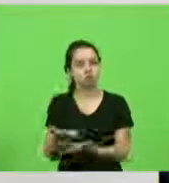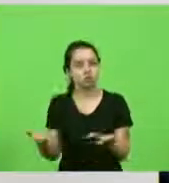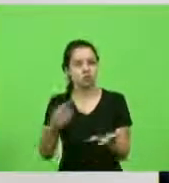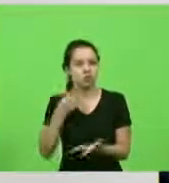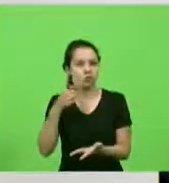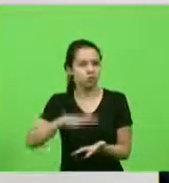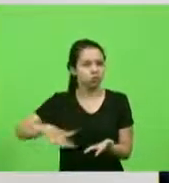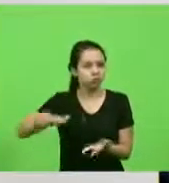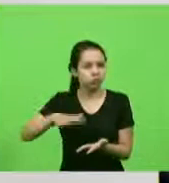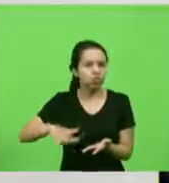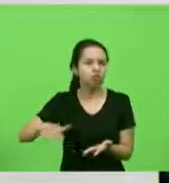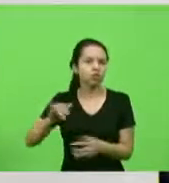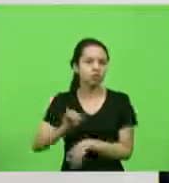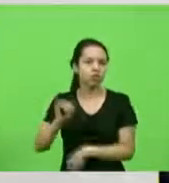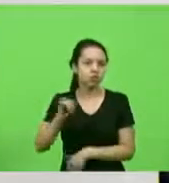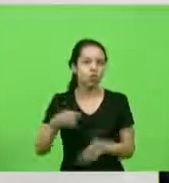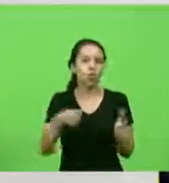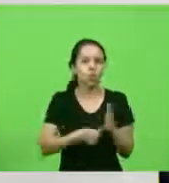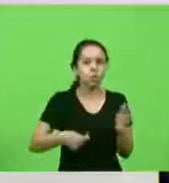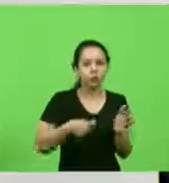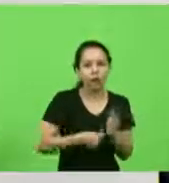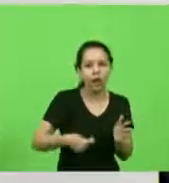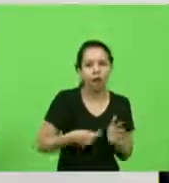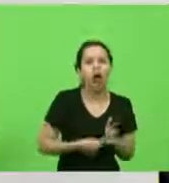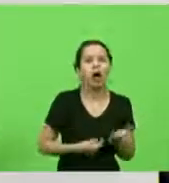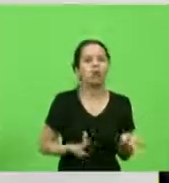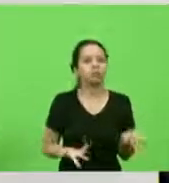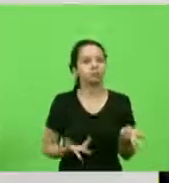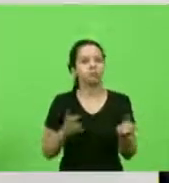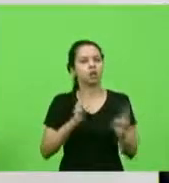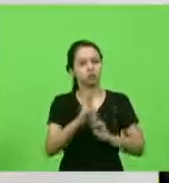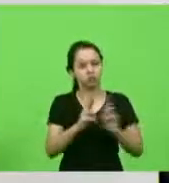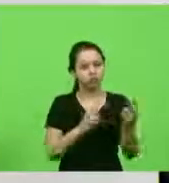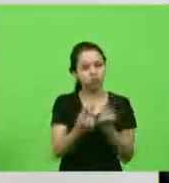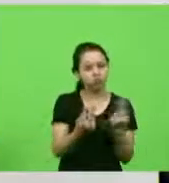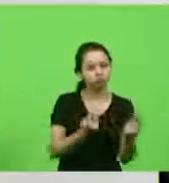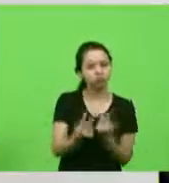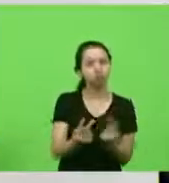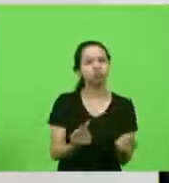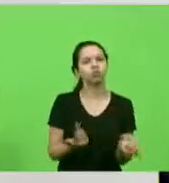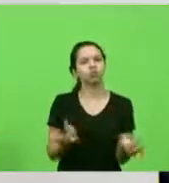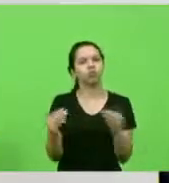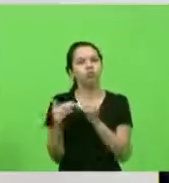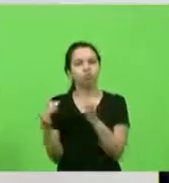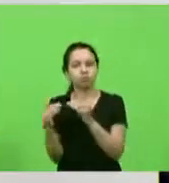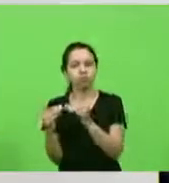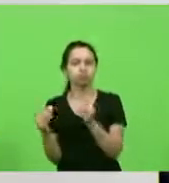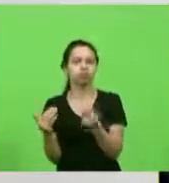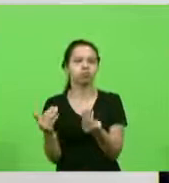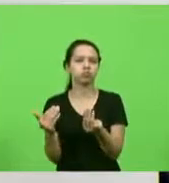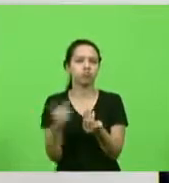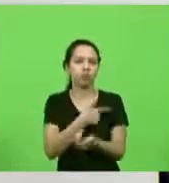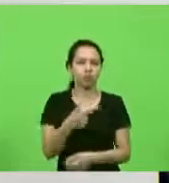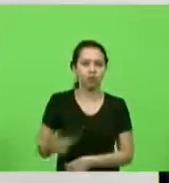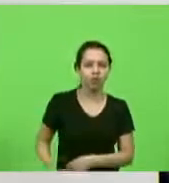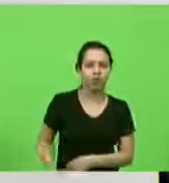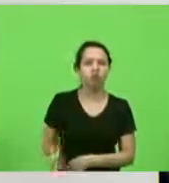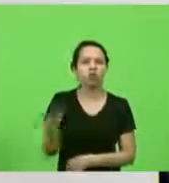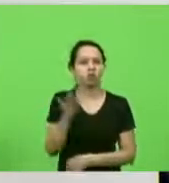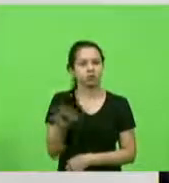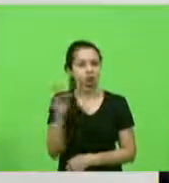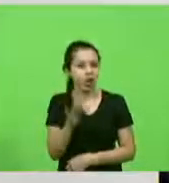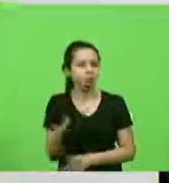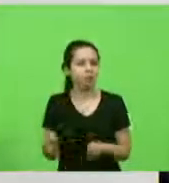como a duplicação da BR-470, buscando o consenso entre o Estado e a União na junção dos recursos,